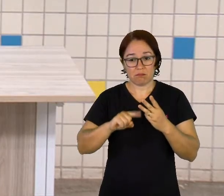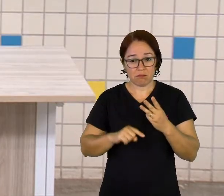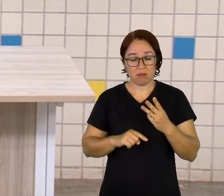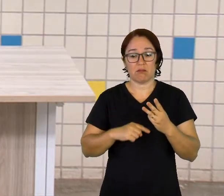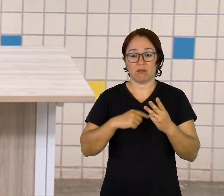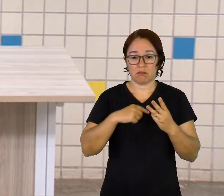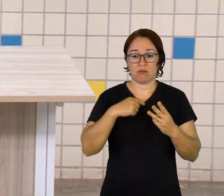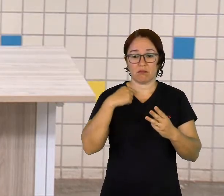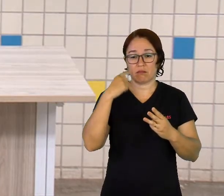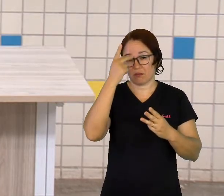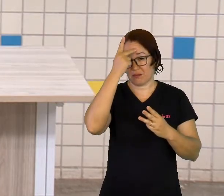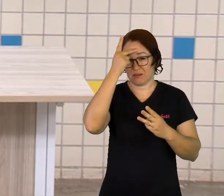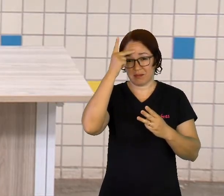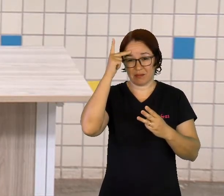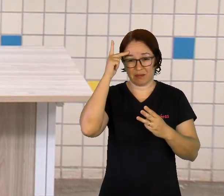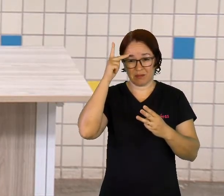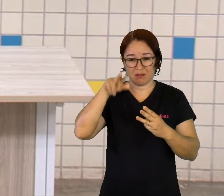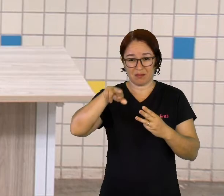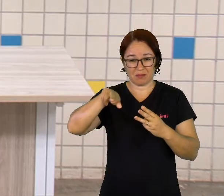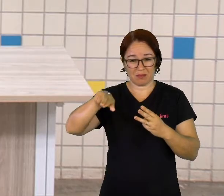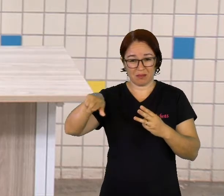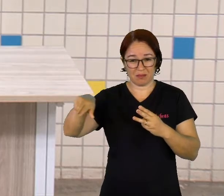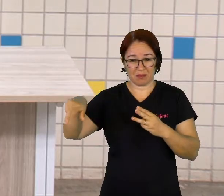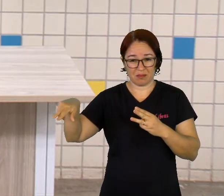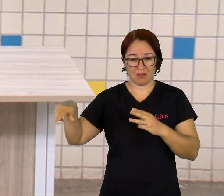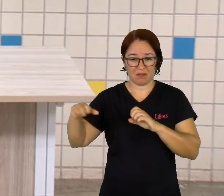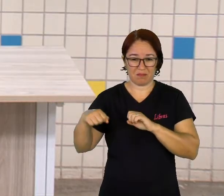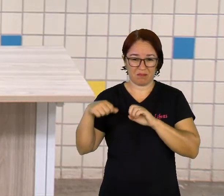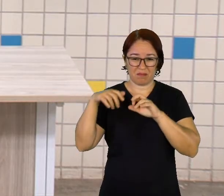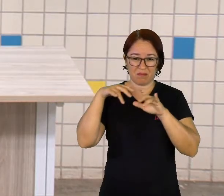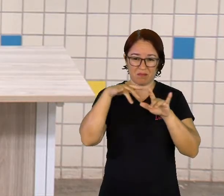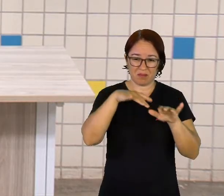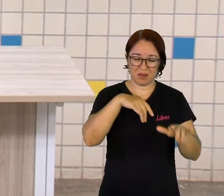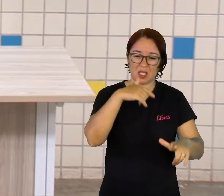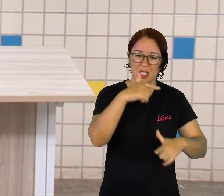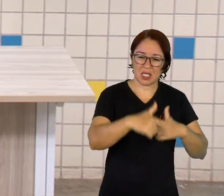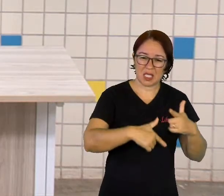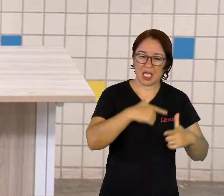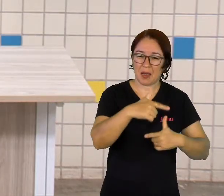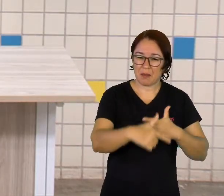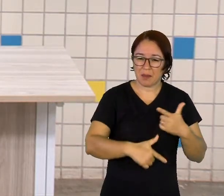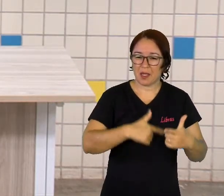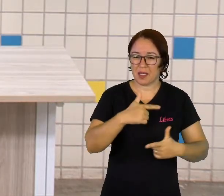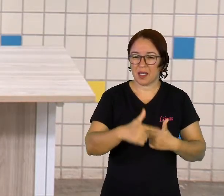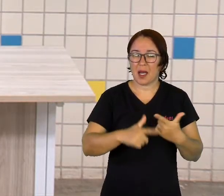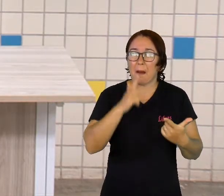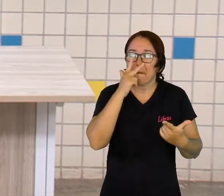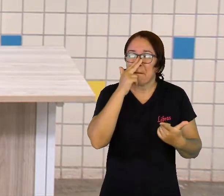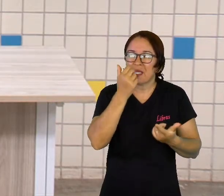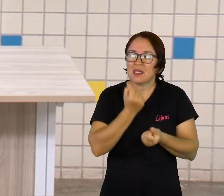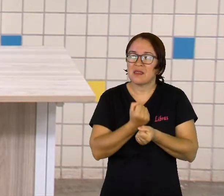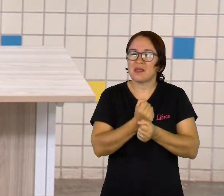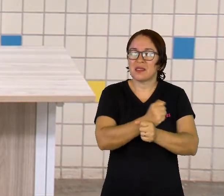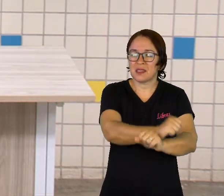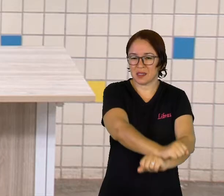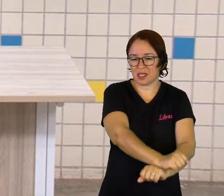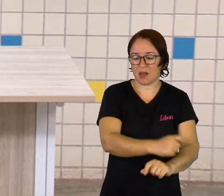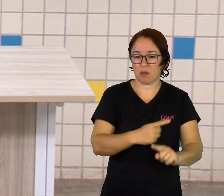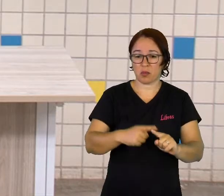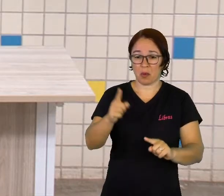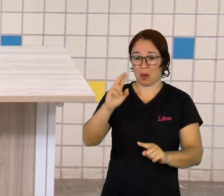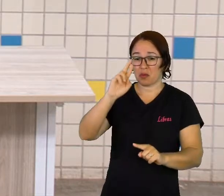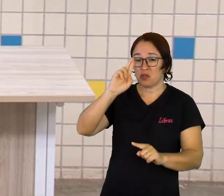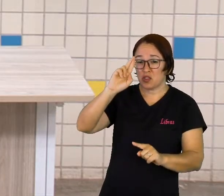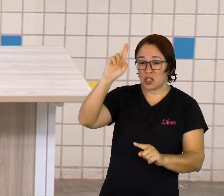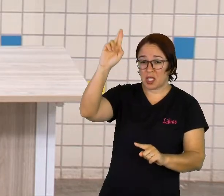trabalhando, sob a alegação da existência de uma dívida com os fazendeiros, que nunca termina, que